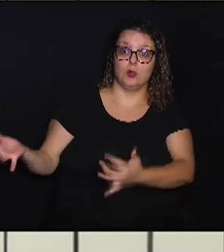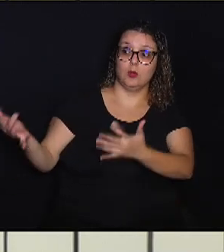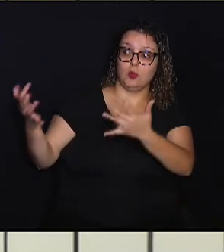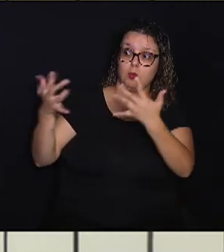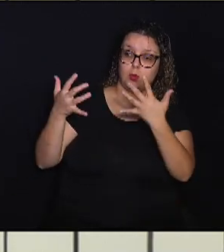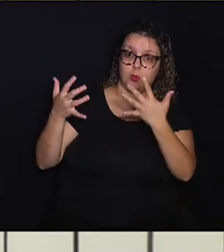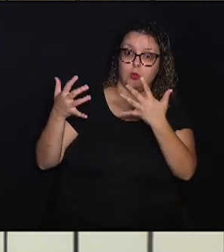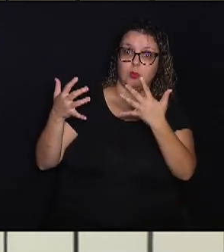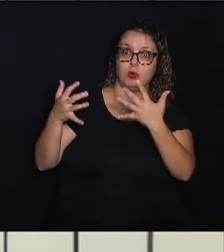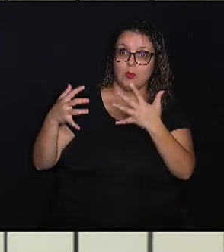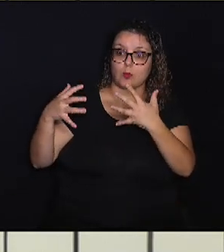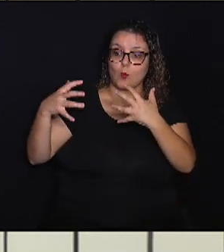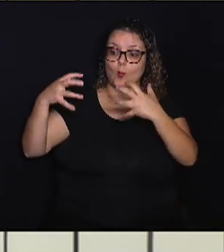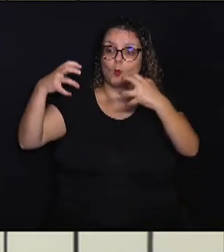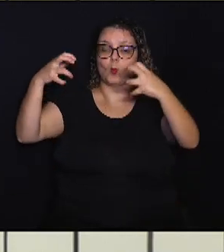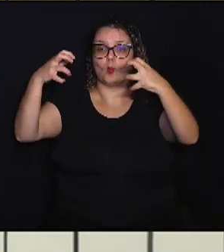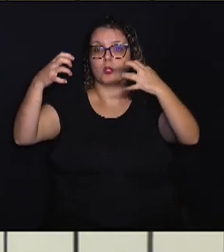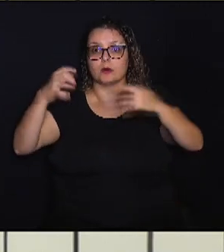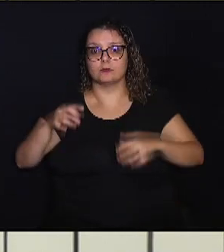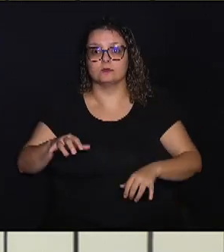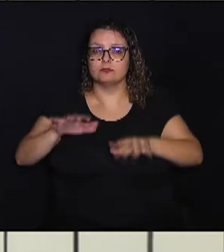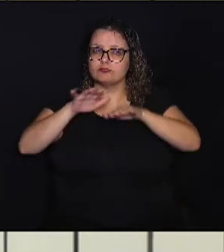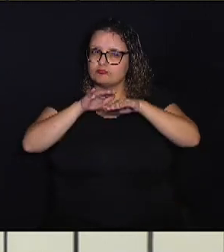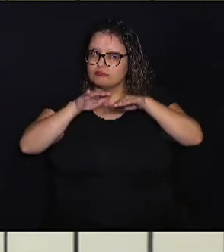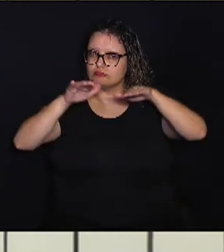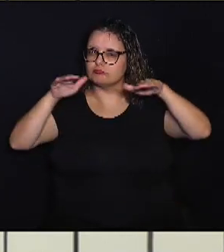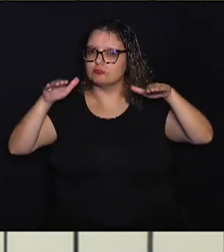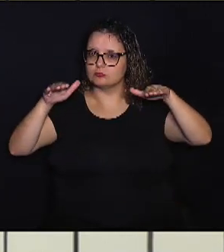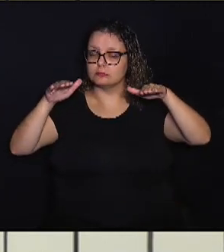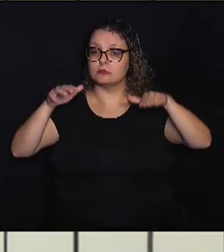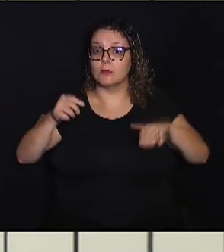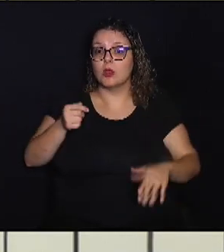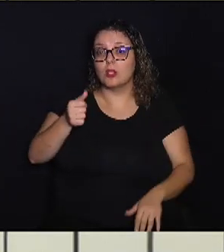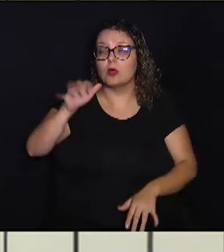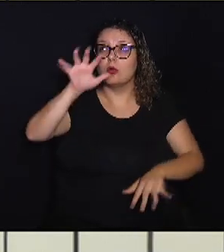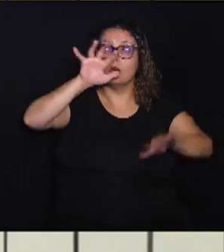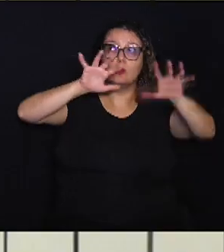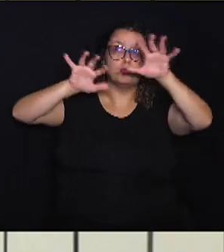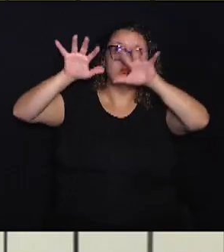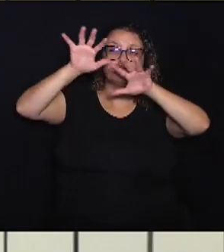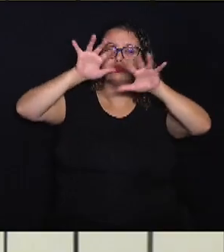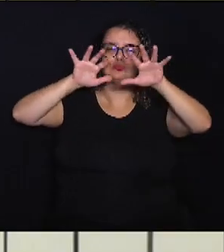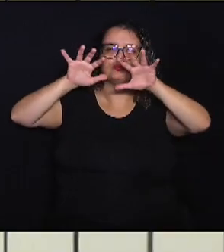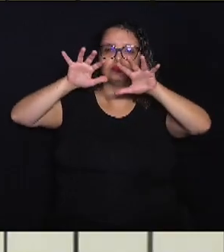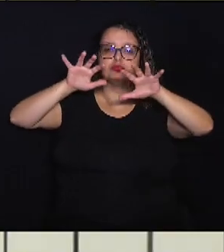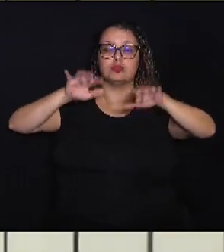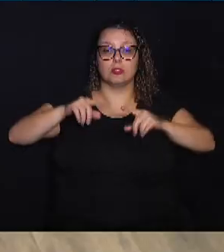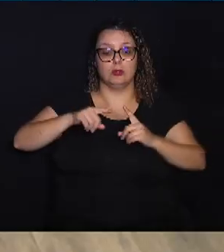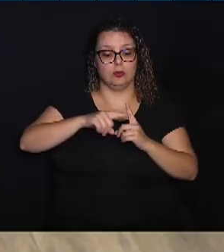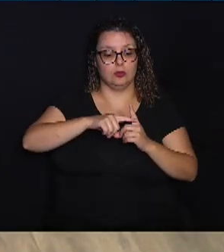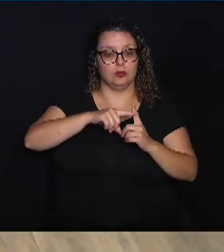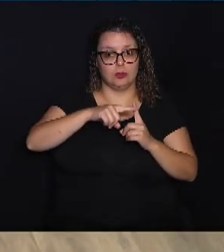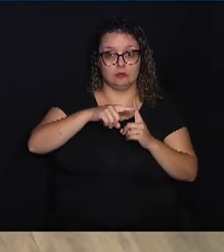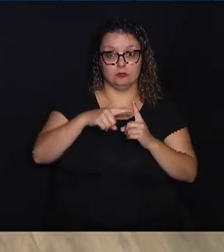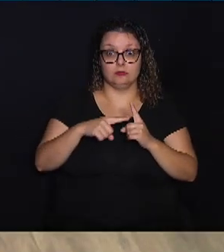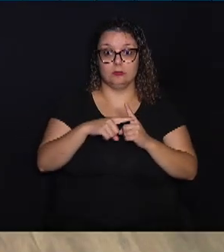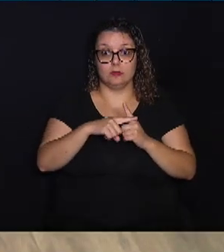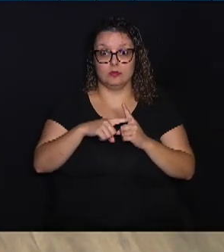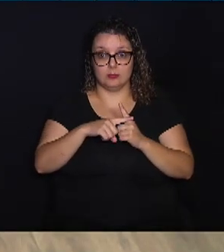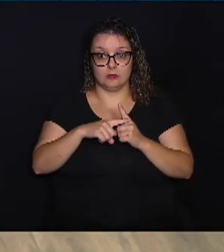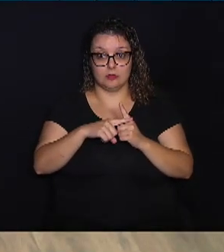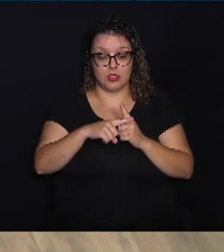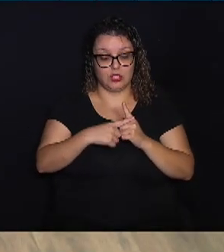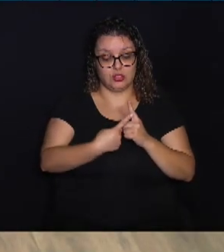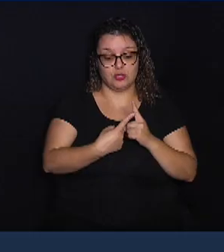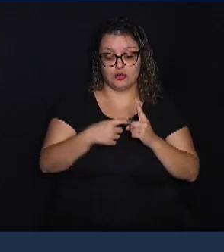mais seco mantém o tempo estável e com pouca nebulosidade. As temperaturas ficam entre a